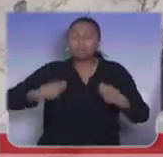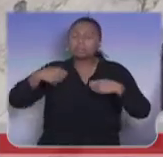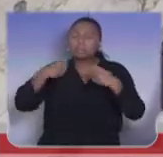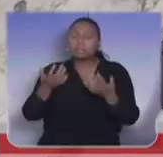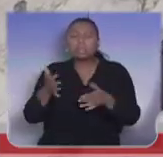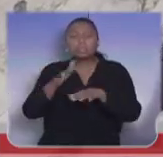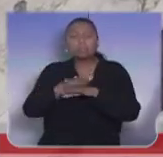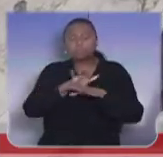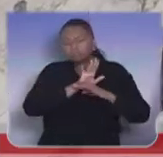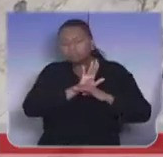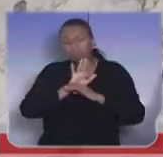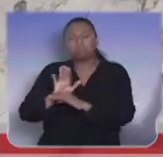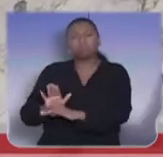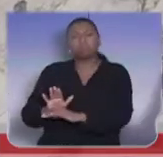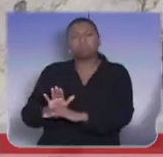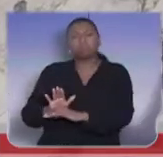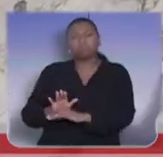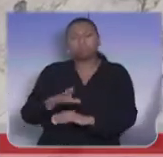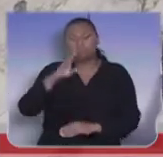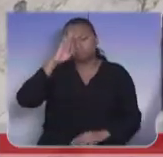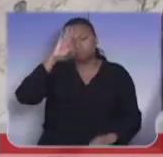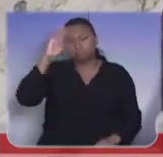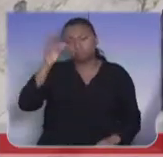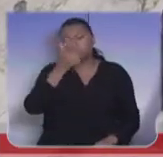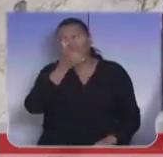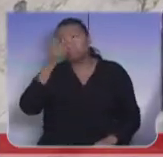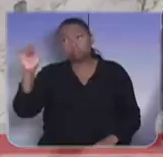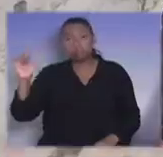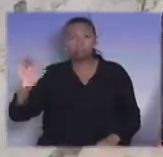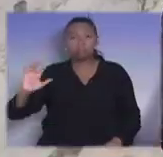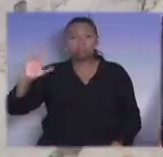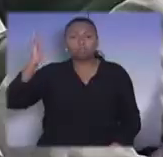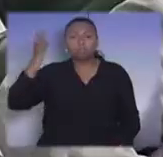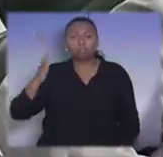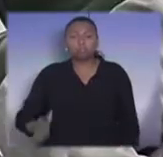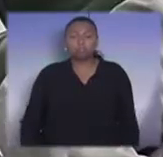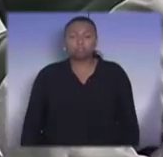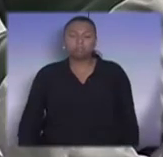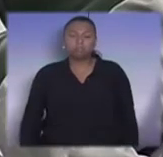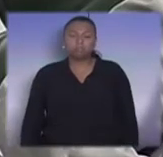acima de tudo. Senhor presidente, há outra situação que me traz.